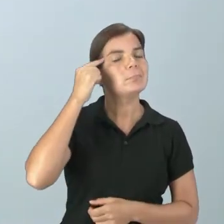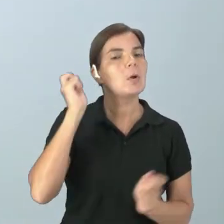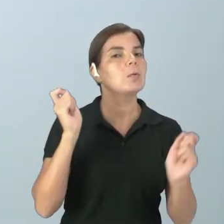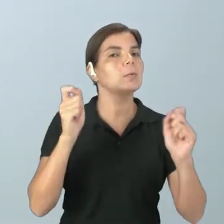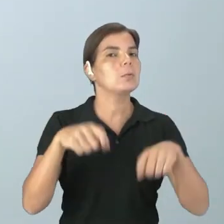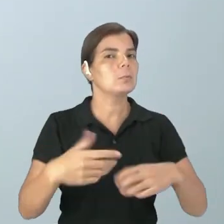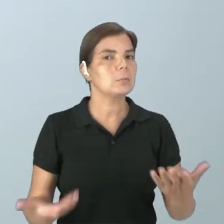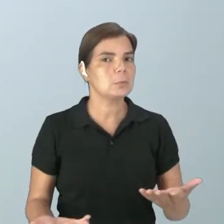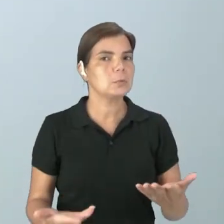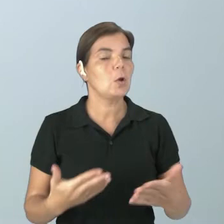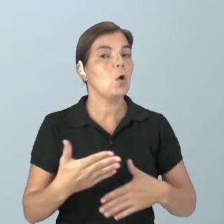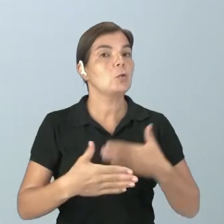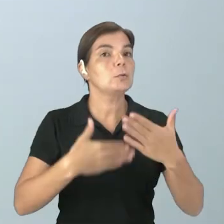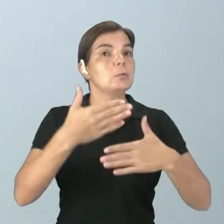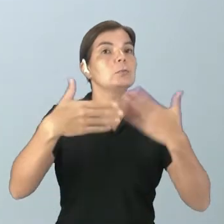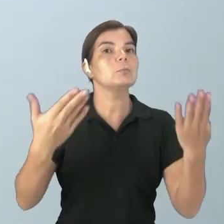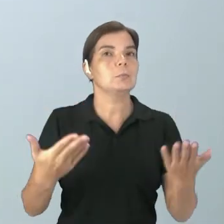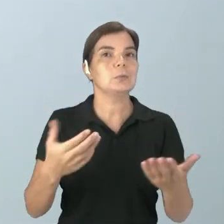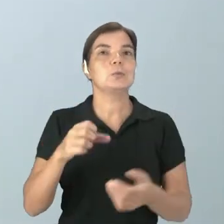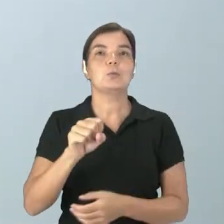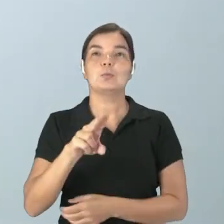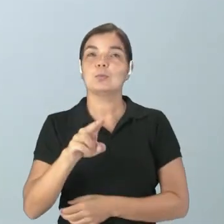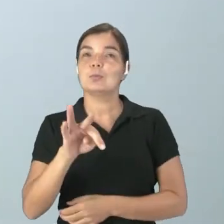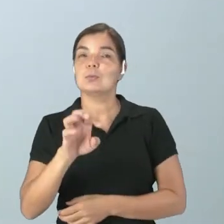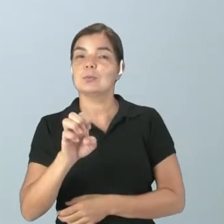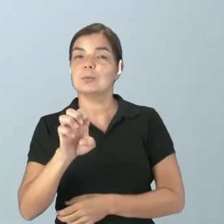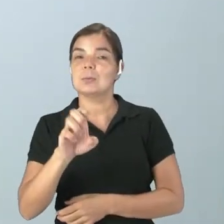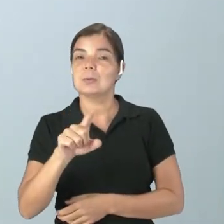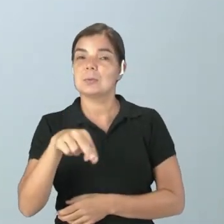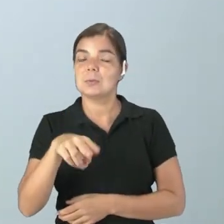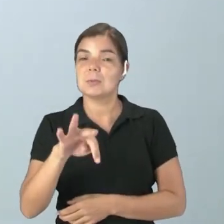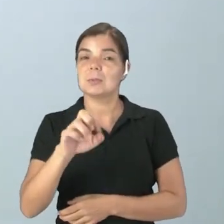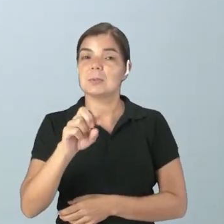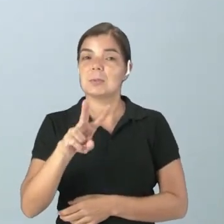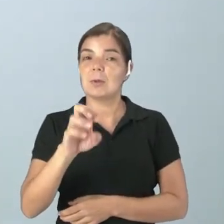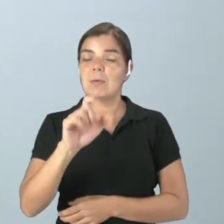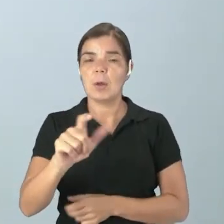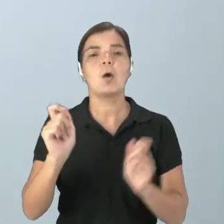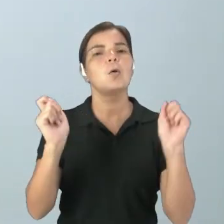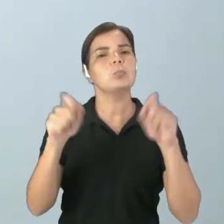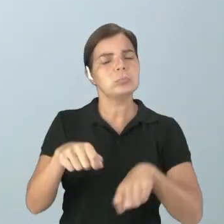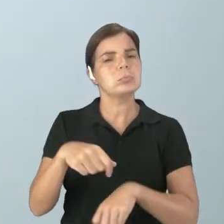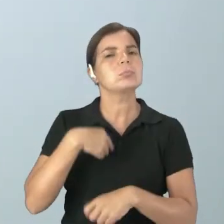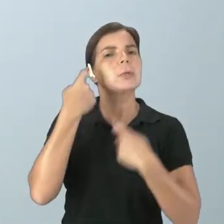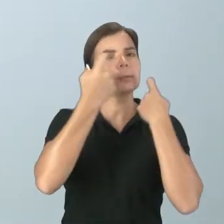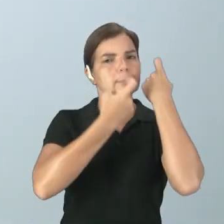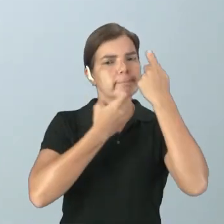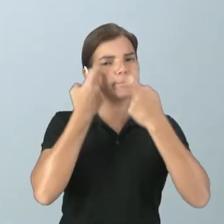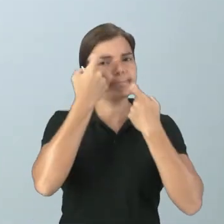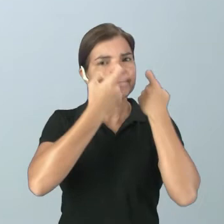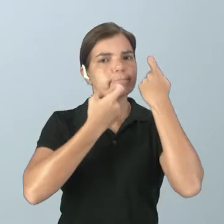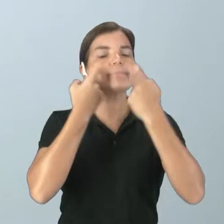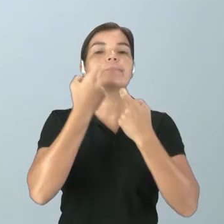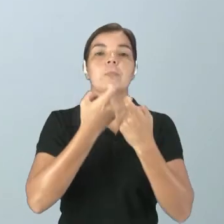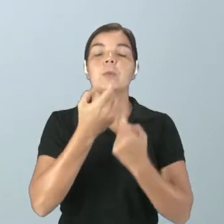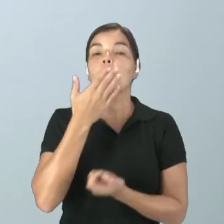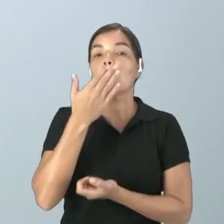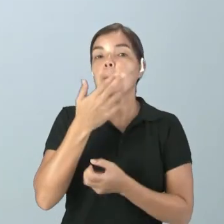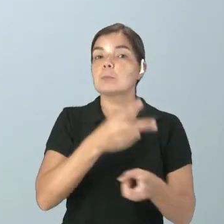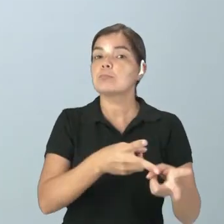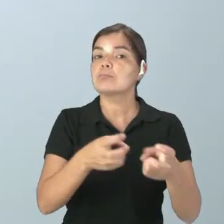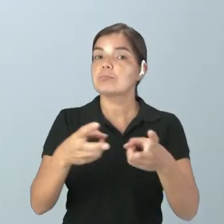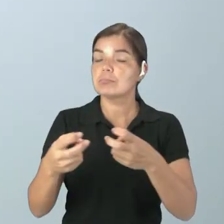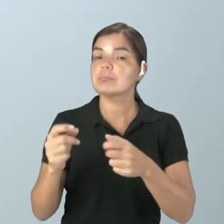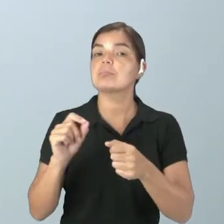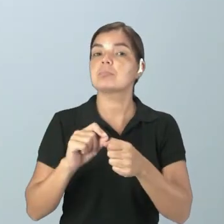desenvolvimento sustentável, né? Que seria um desenvolvimento onde eu vou estar preocupada com o tipo de exploração que eu vou fazer